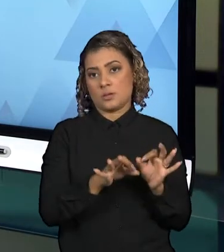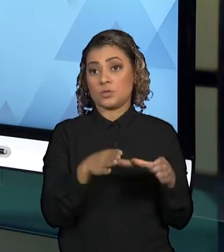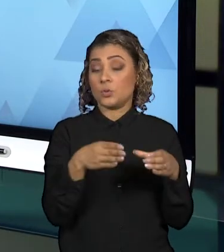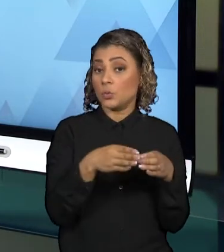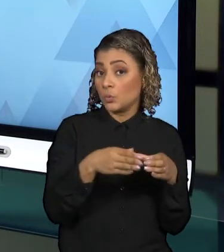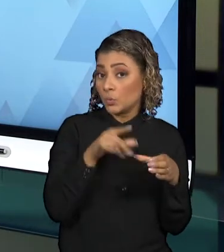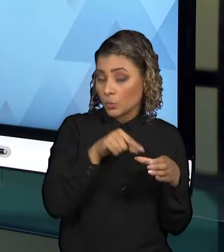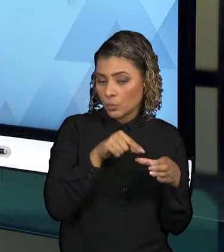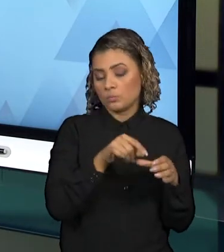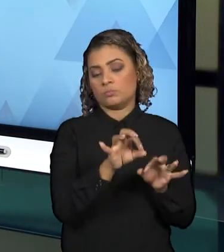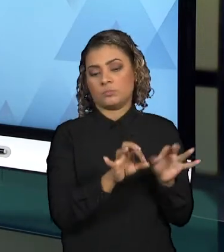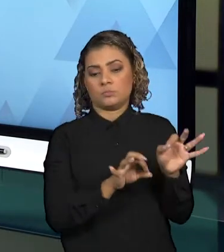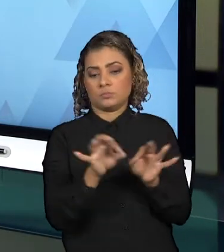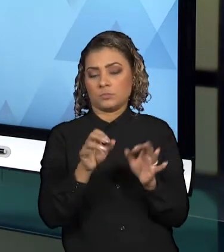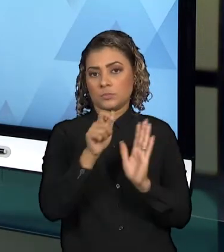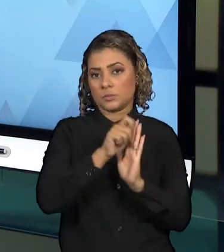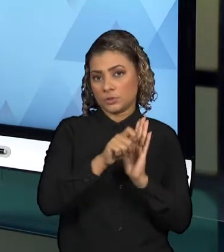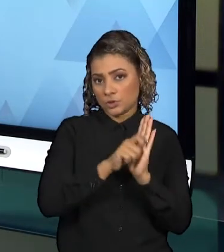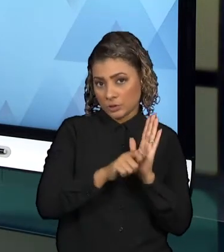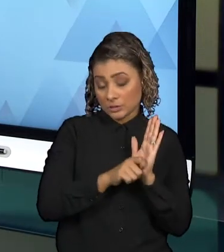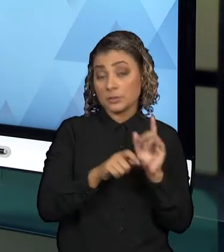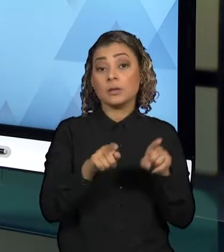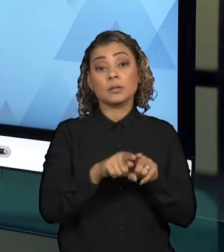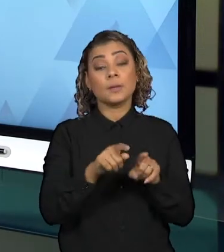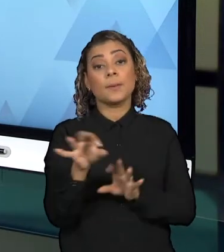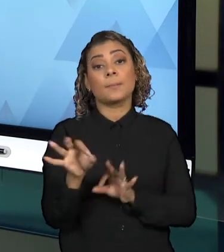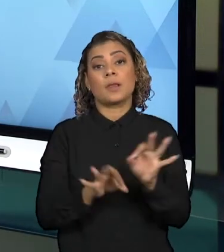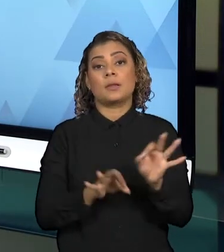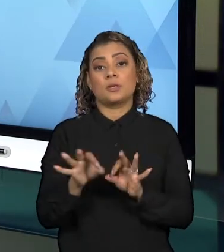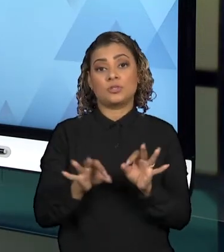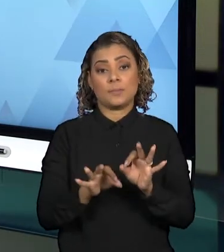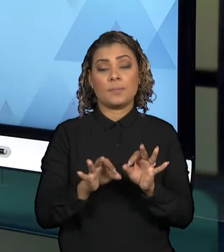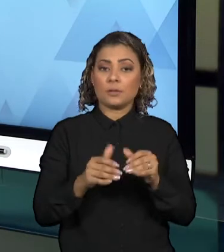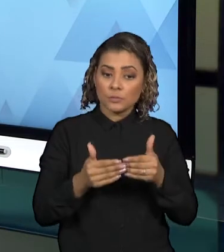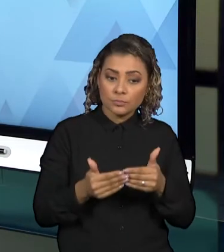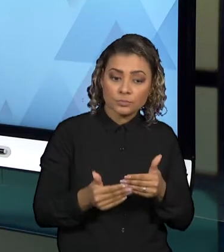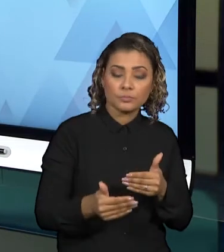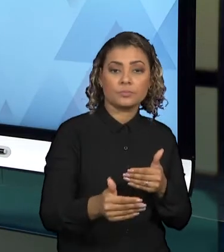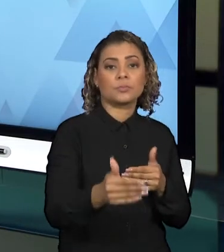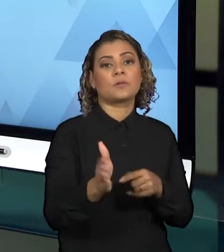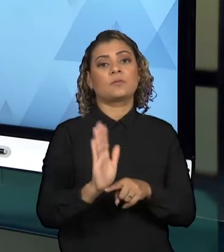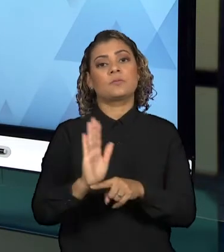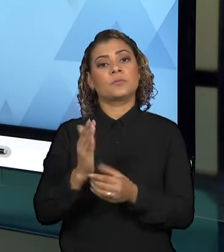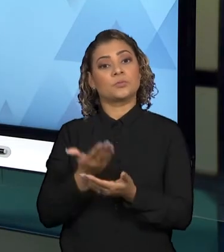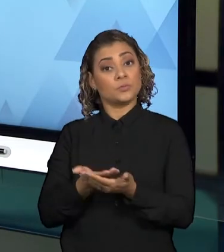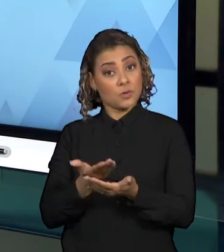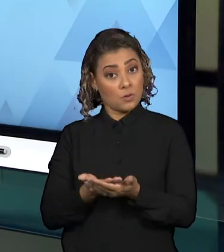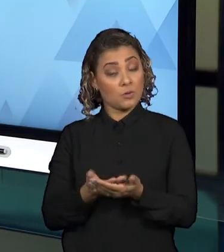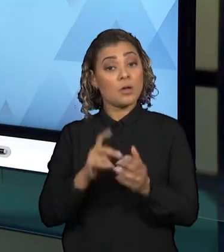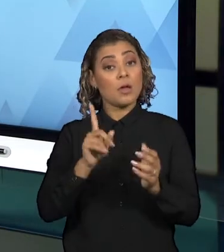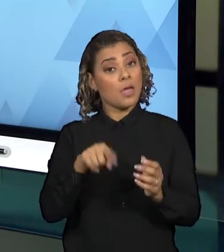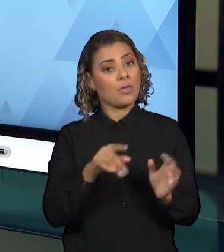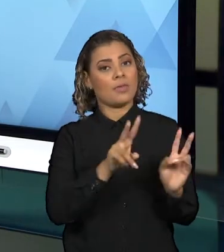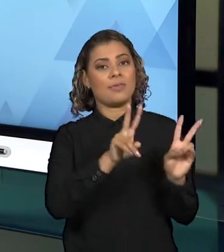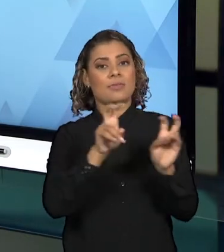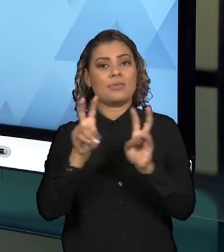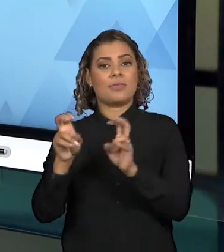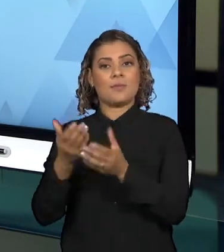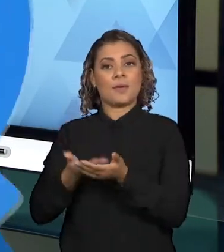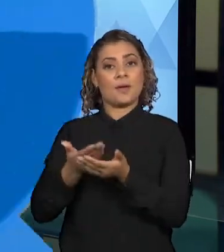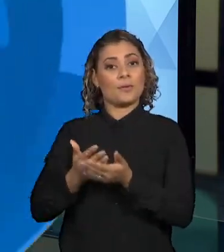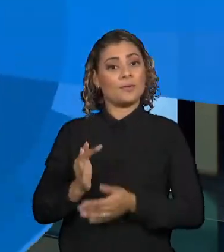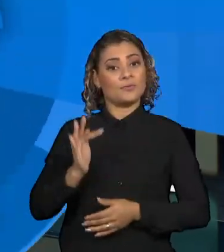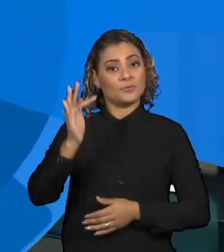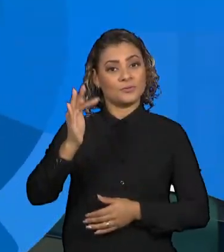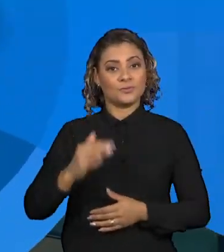escrita do relatório e também o planejamento e a condução da videoaula, que são temas para as próximas